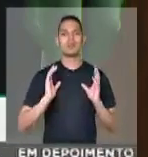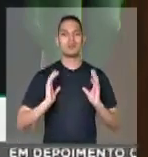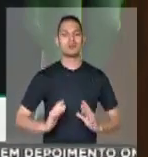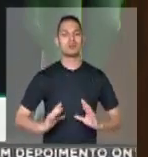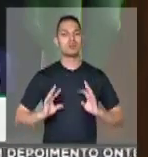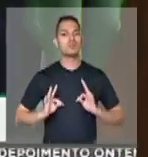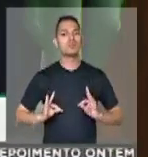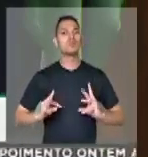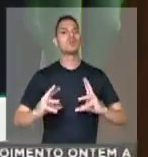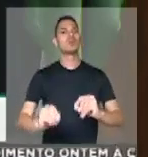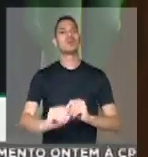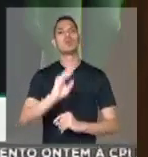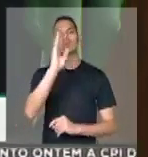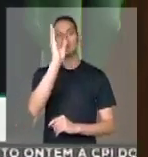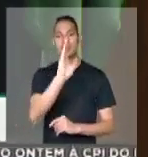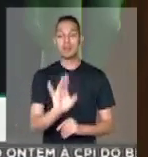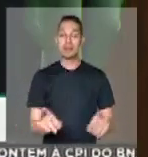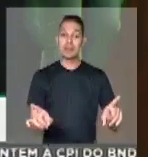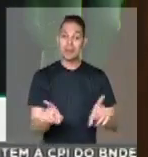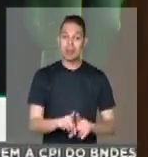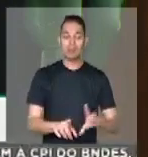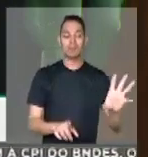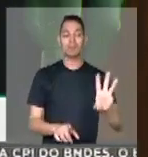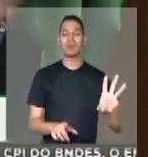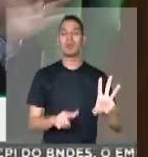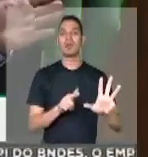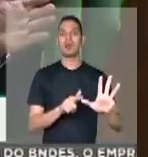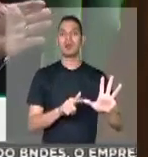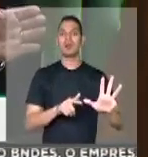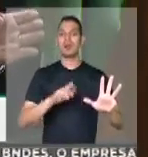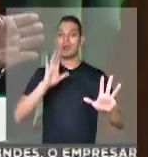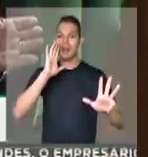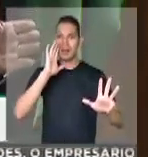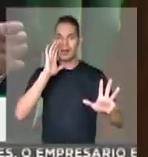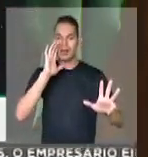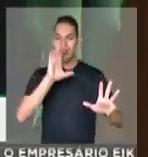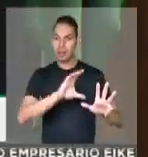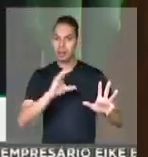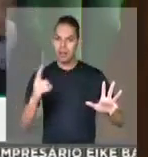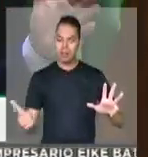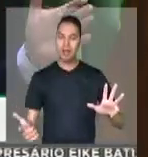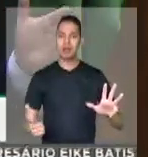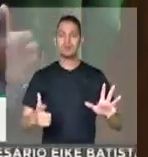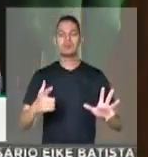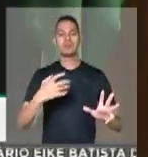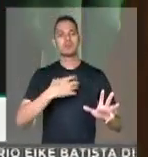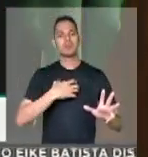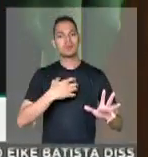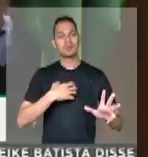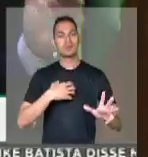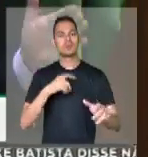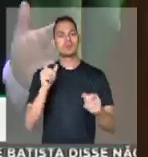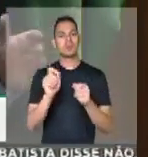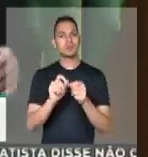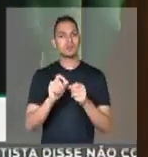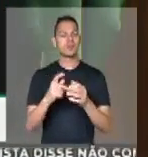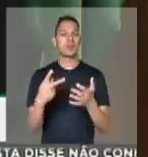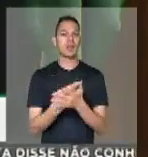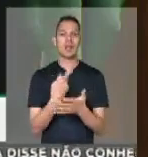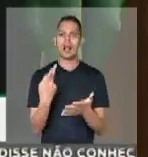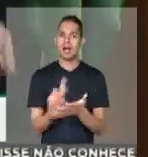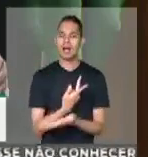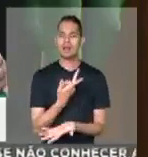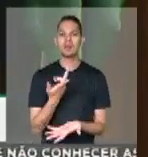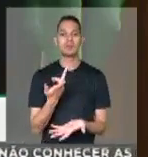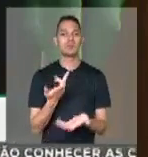cidadania brasileira, inclusive ao presidente Lula. Mas é evidente que essa atitude é irrazoável, é desarrazoada,